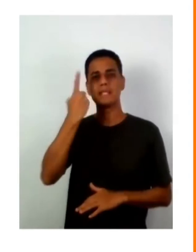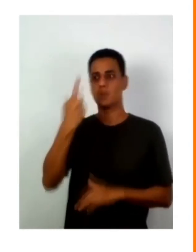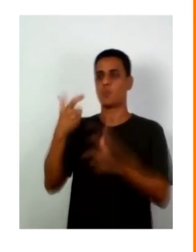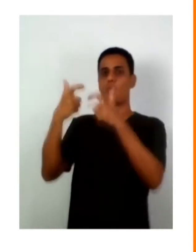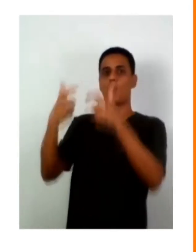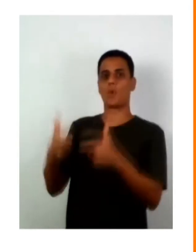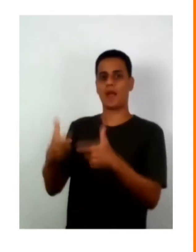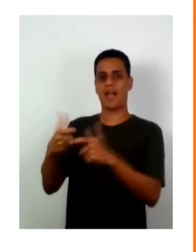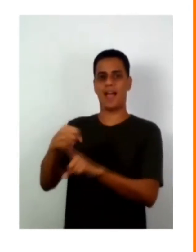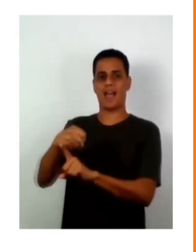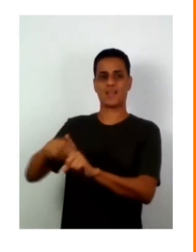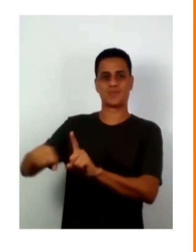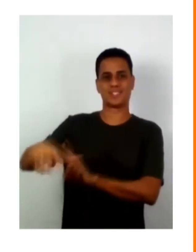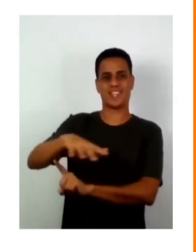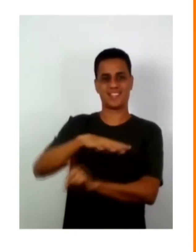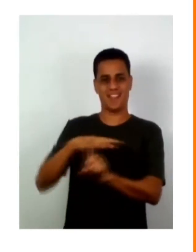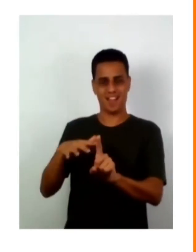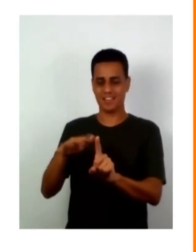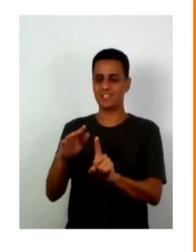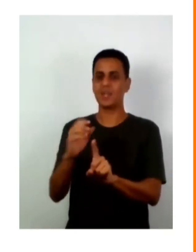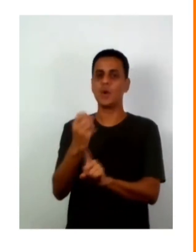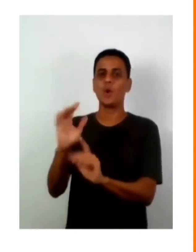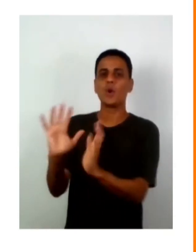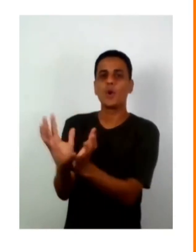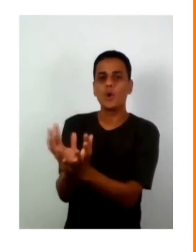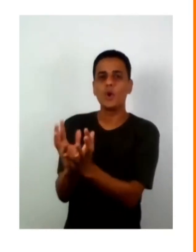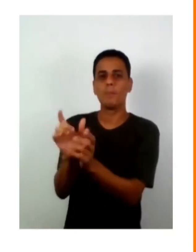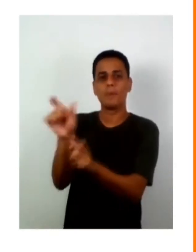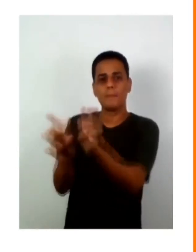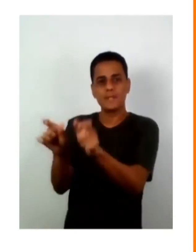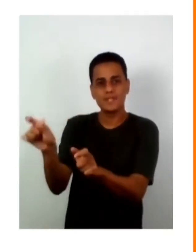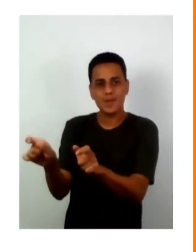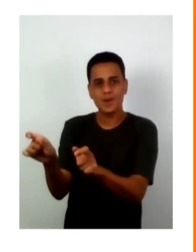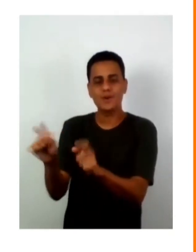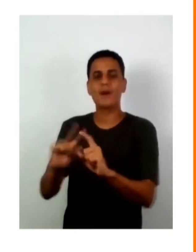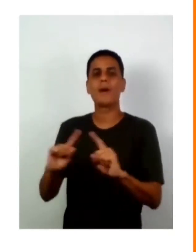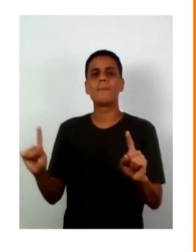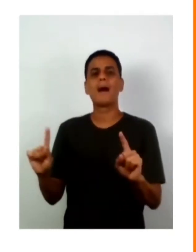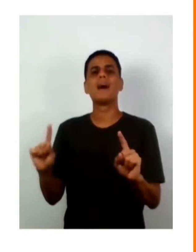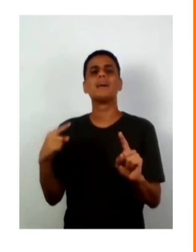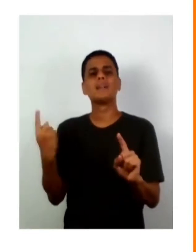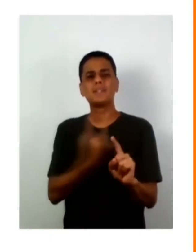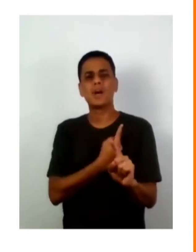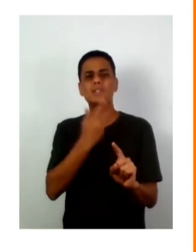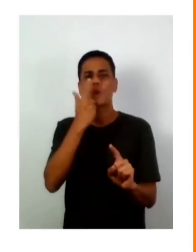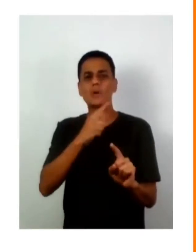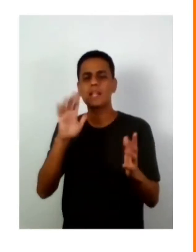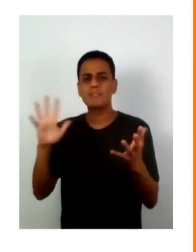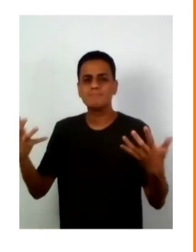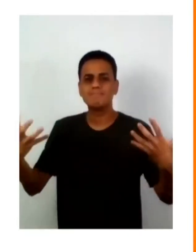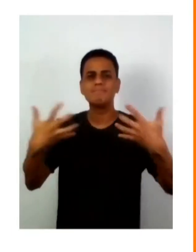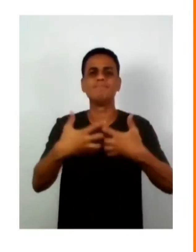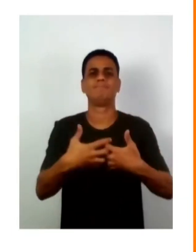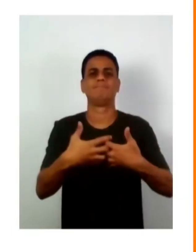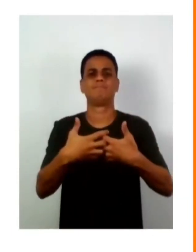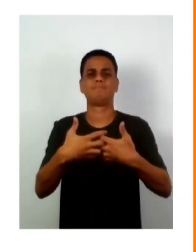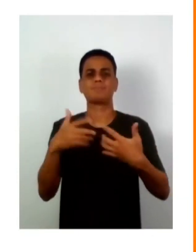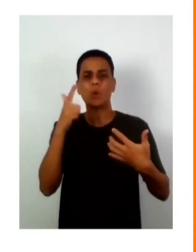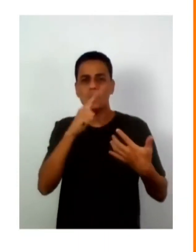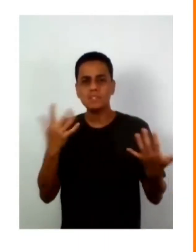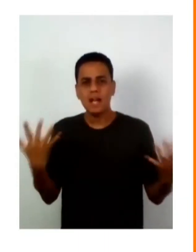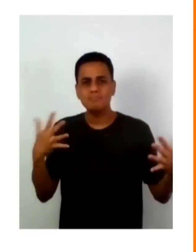determinado da sociedade, nesses lugares, certas pessoas, mas não outras, é como nós